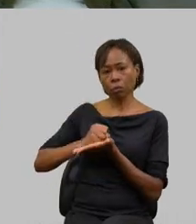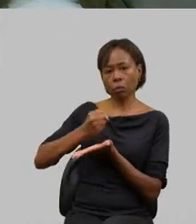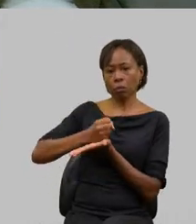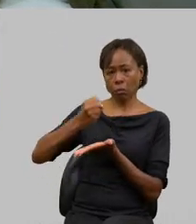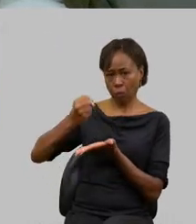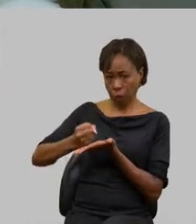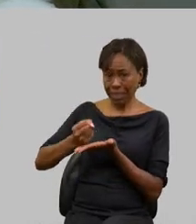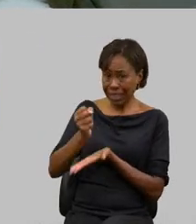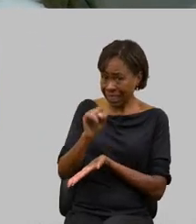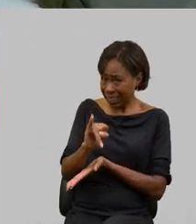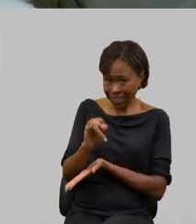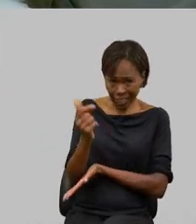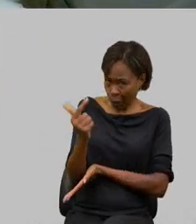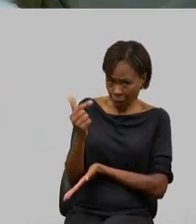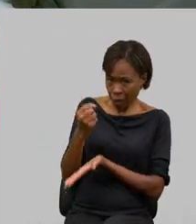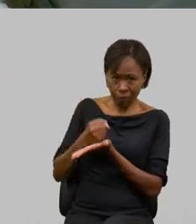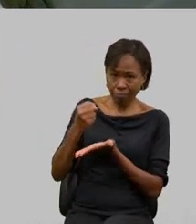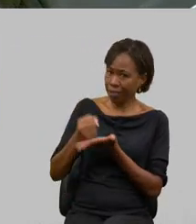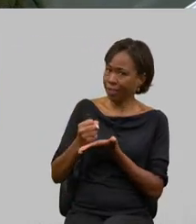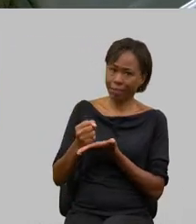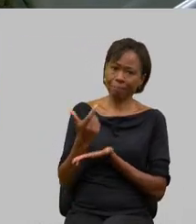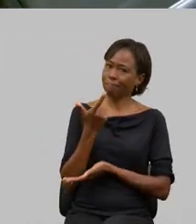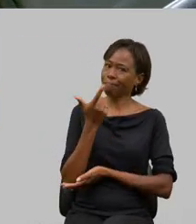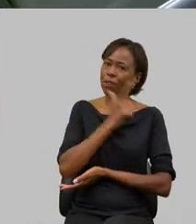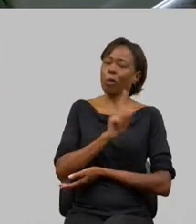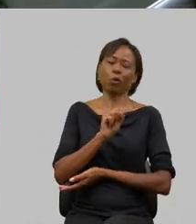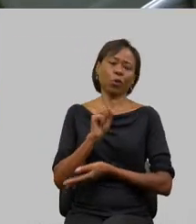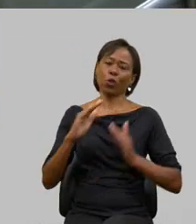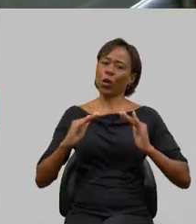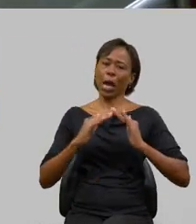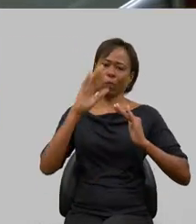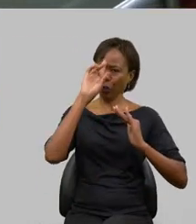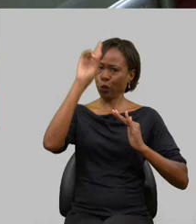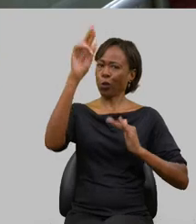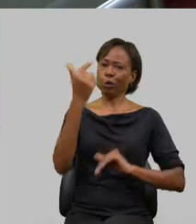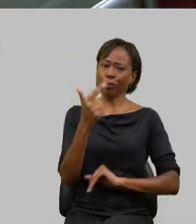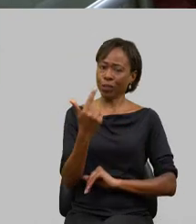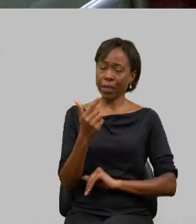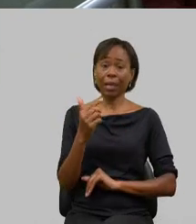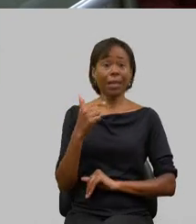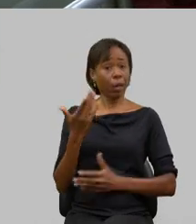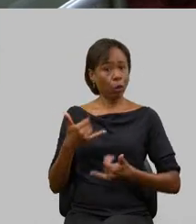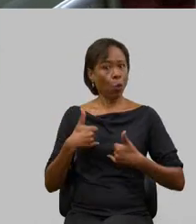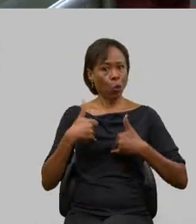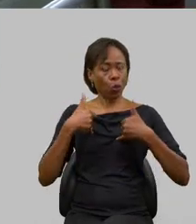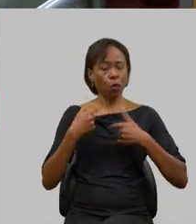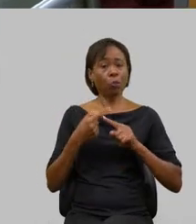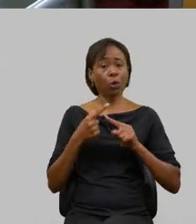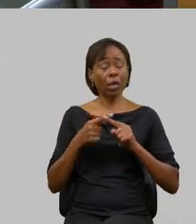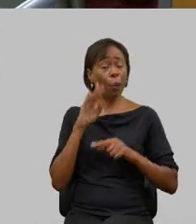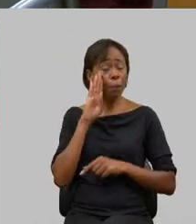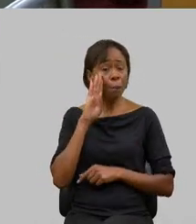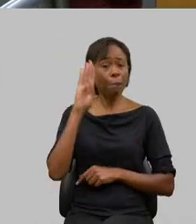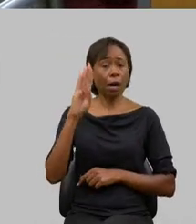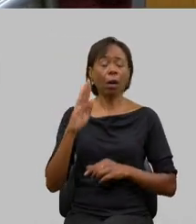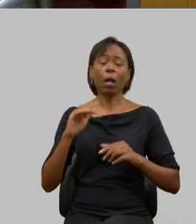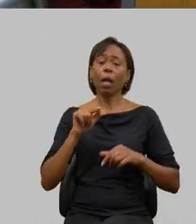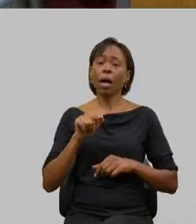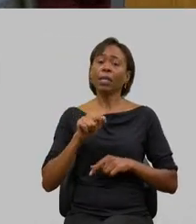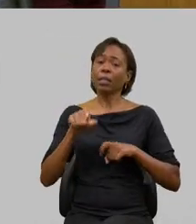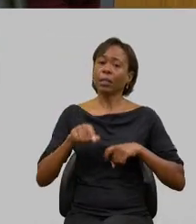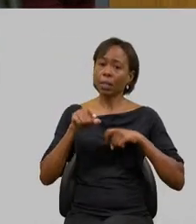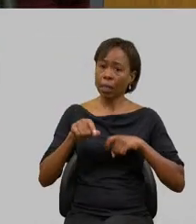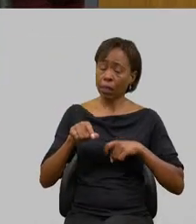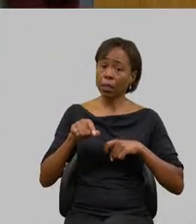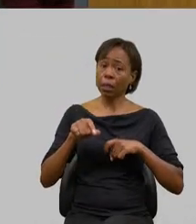registra não é dono então nós temos um orgulho muito grande eu brinco que a menina dos olhos da Secretaria da Agricultura é esse programa que